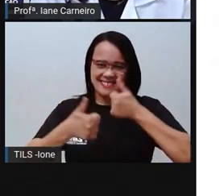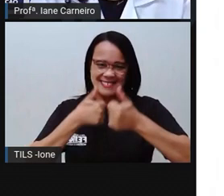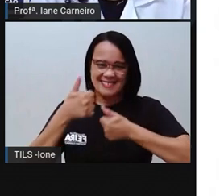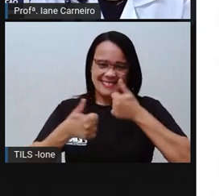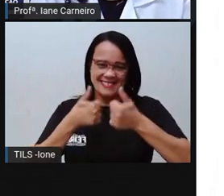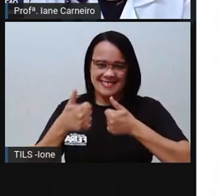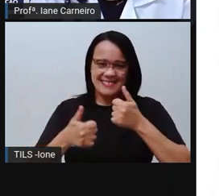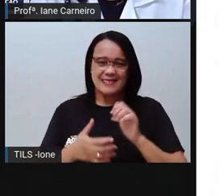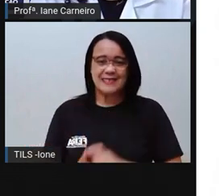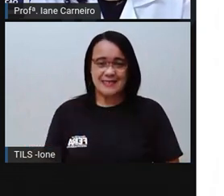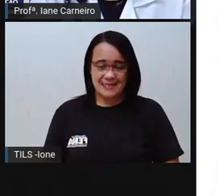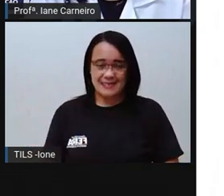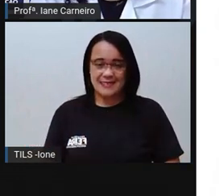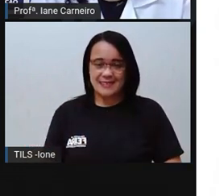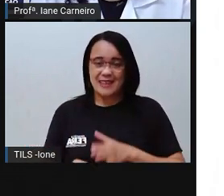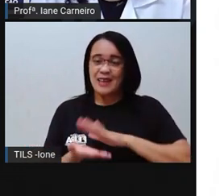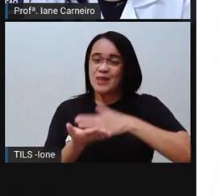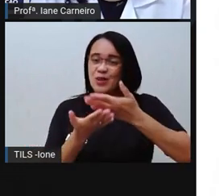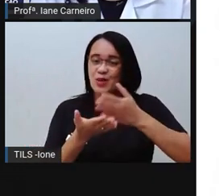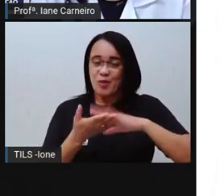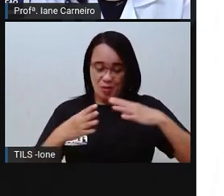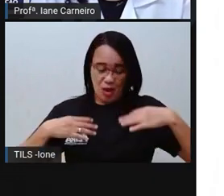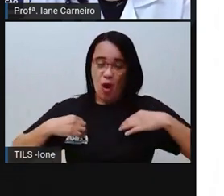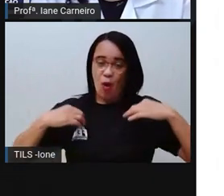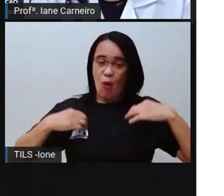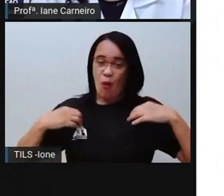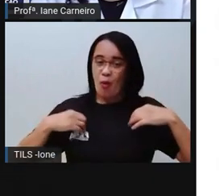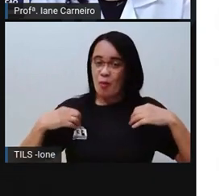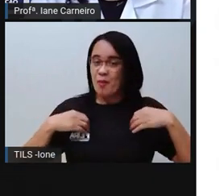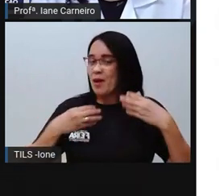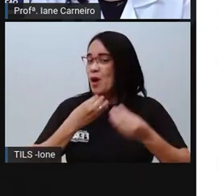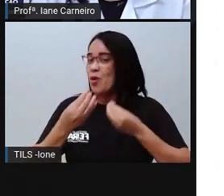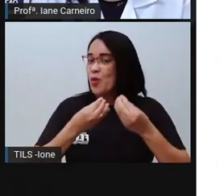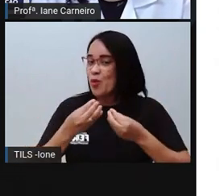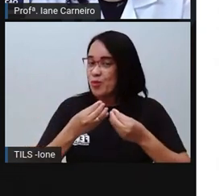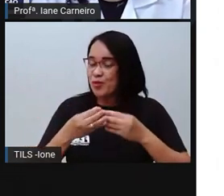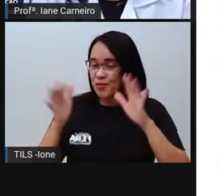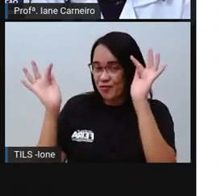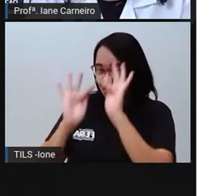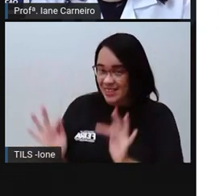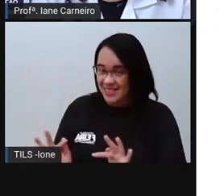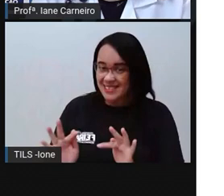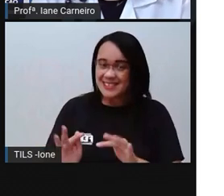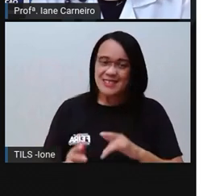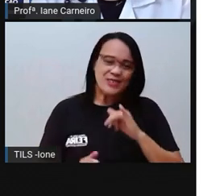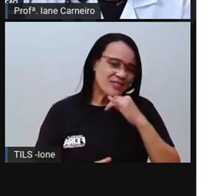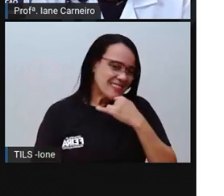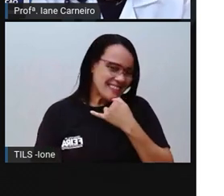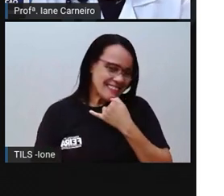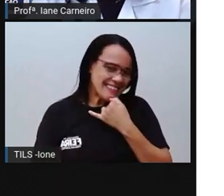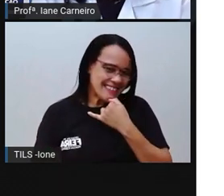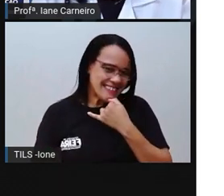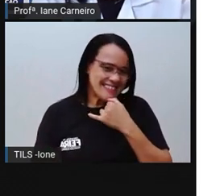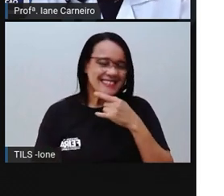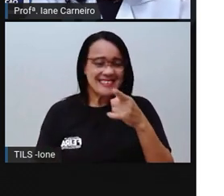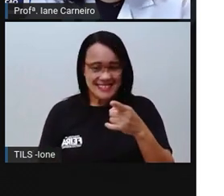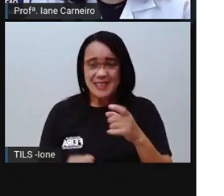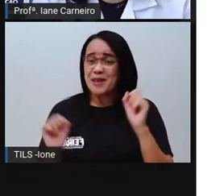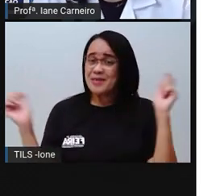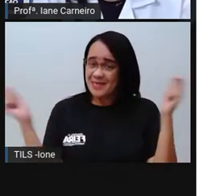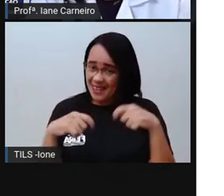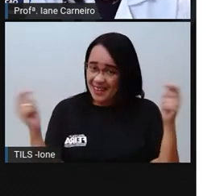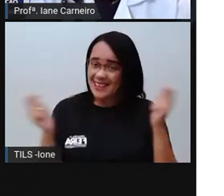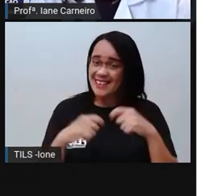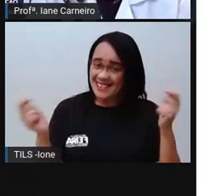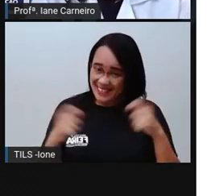Vamos ver o próximo. Dobra a roupa. E aí, feliz ou triste? Feliz, né? A Pró falou que vocês conseguem